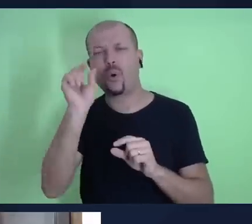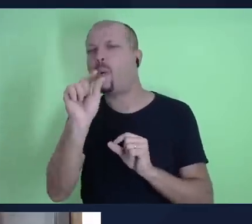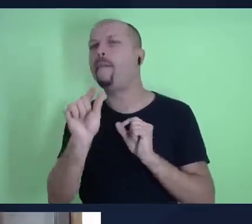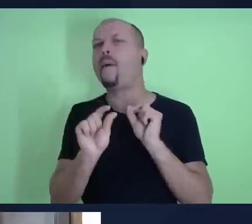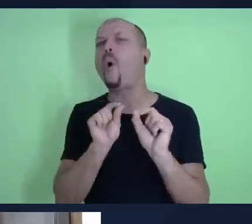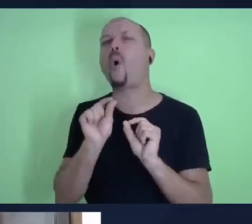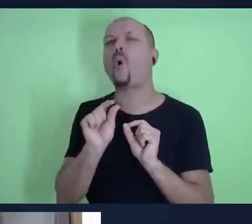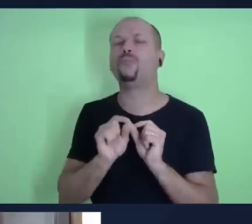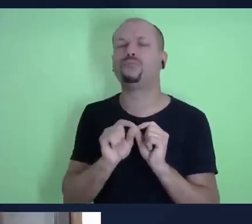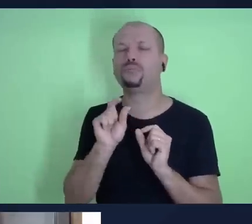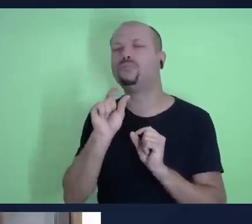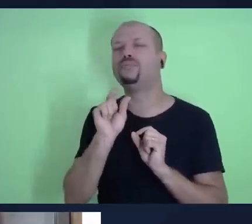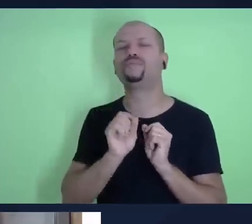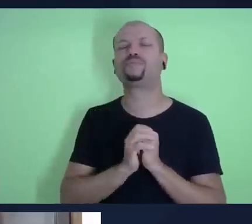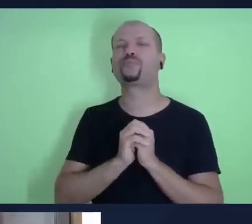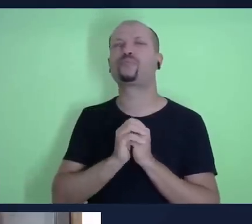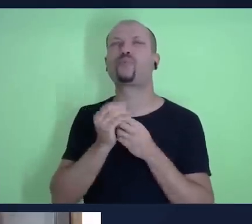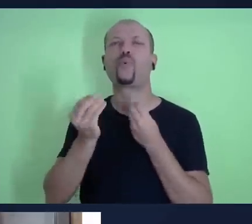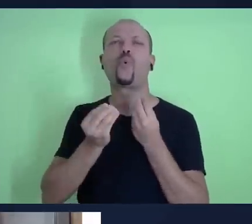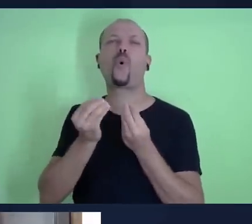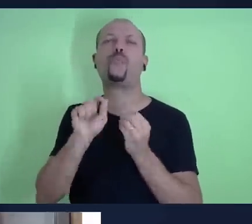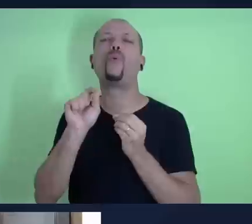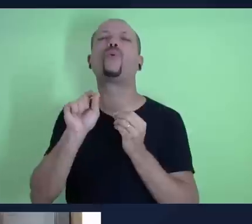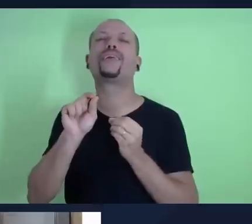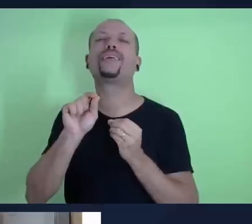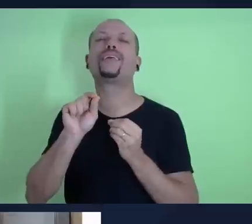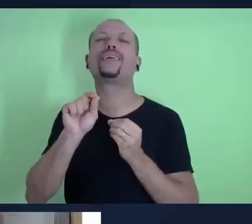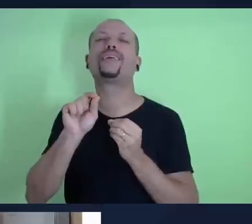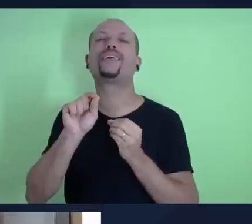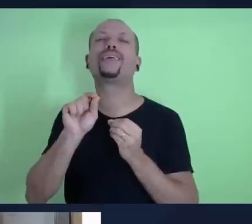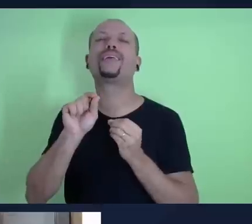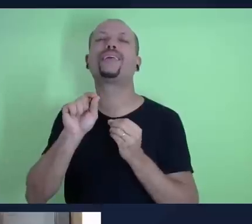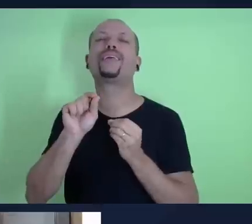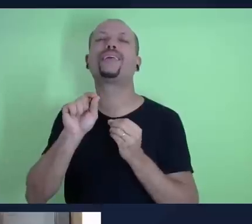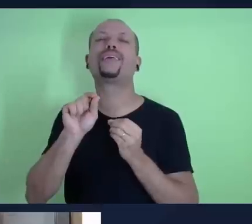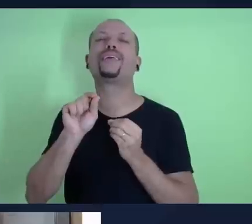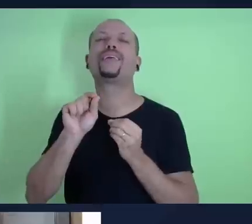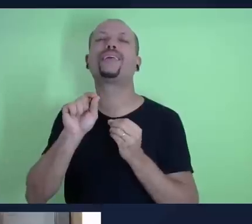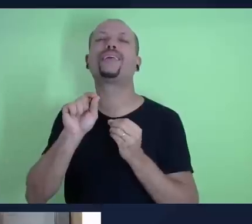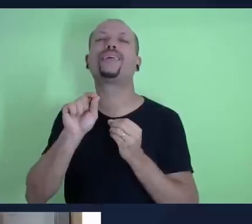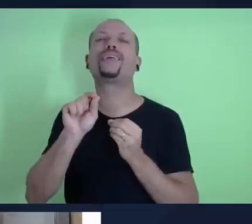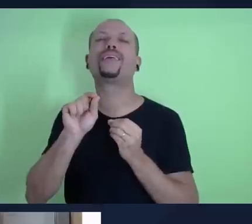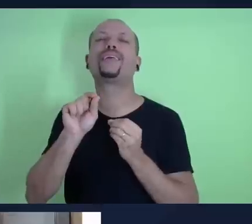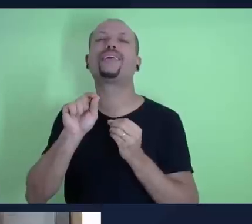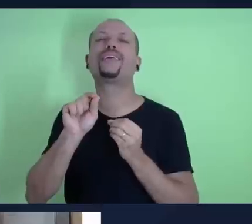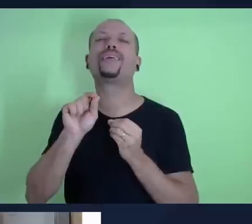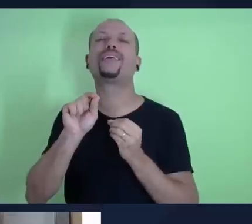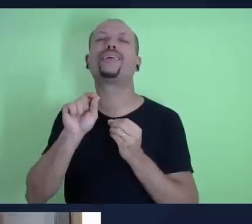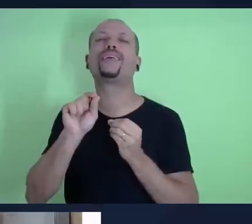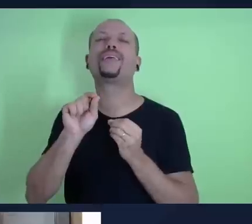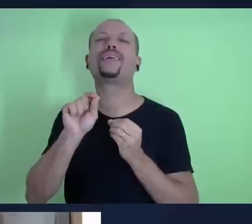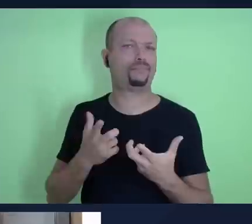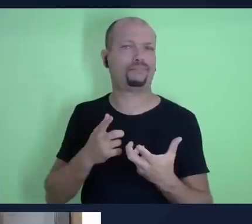semana sobre o que é o dízimo e pra que exatamente ele serve.